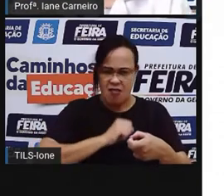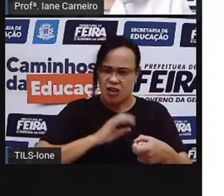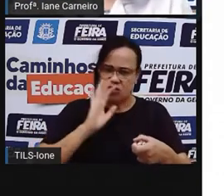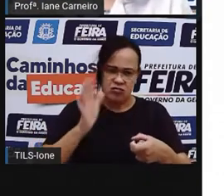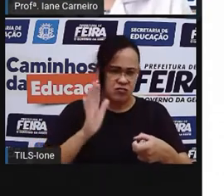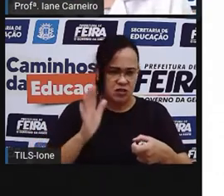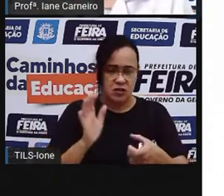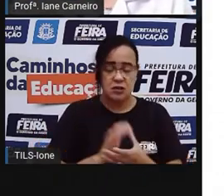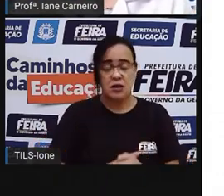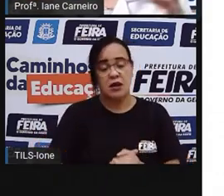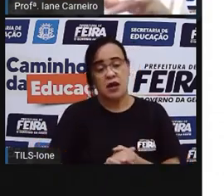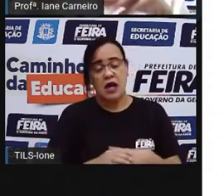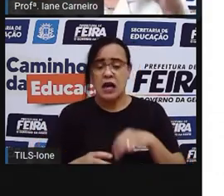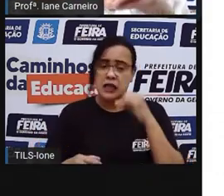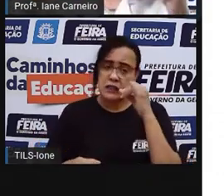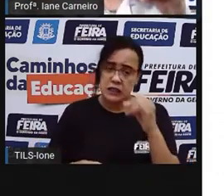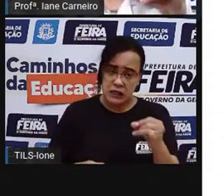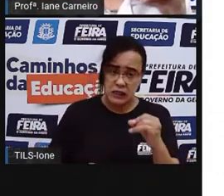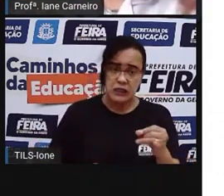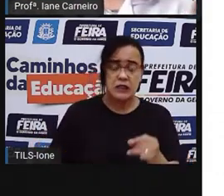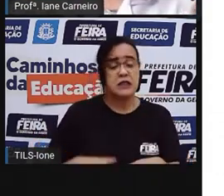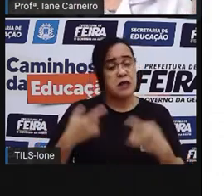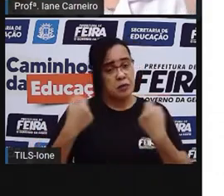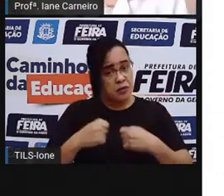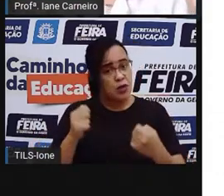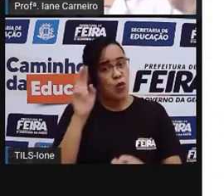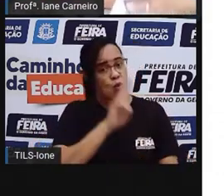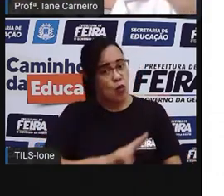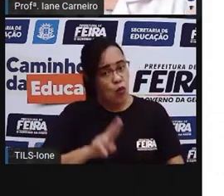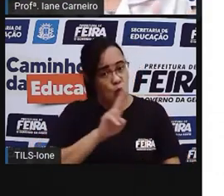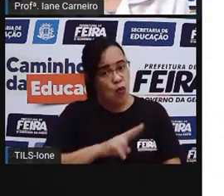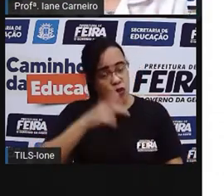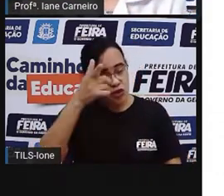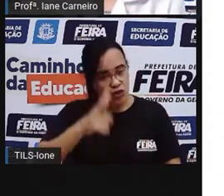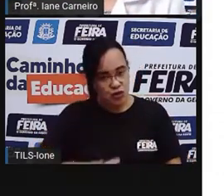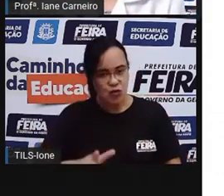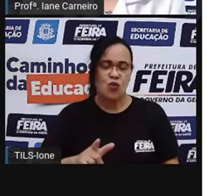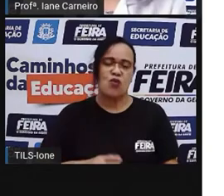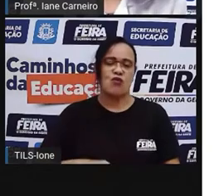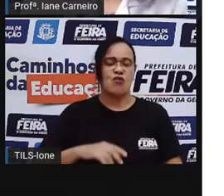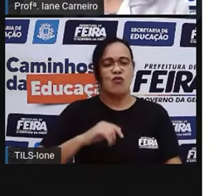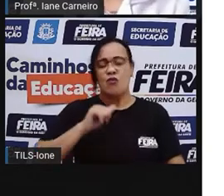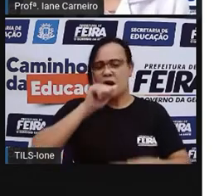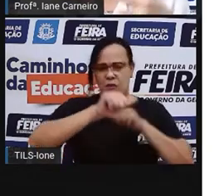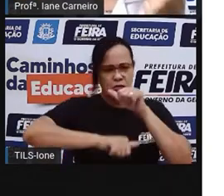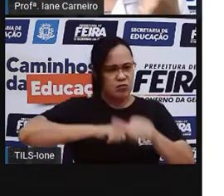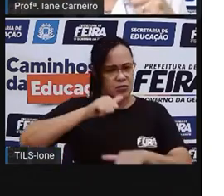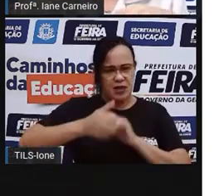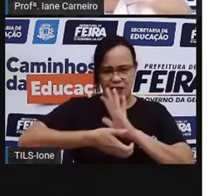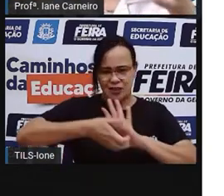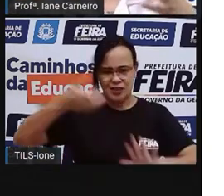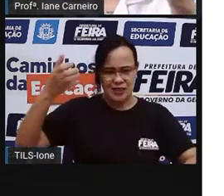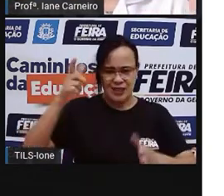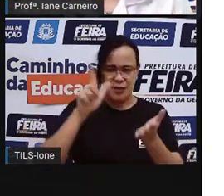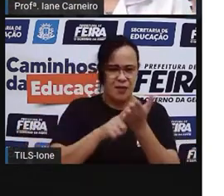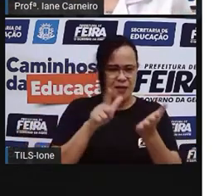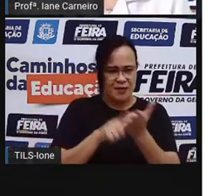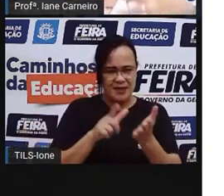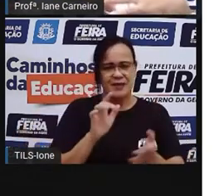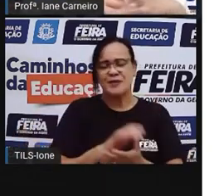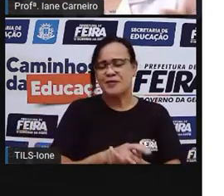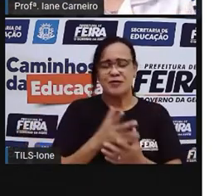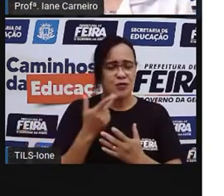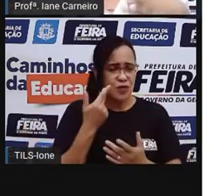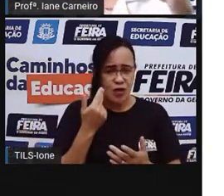precisar usar essa meia depois, é só desfazer a bola, né? E aí você pode utilizar de novo. Mas o ideal é que seja uma meia